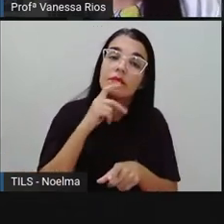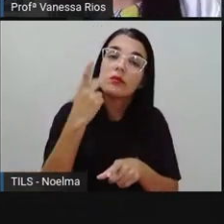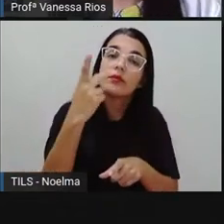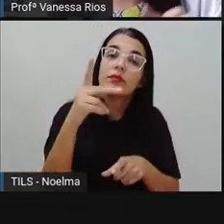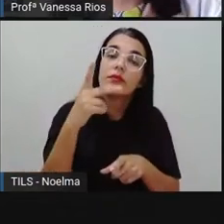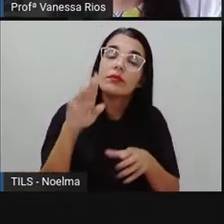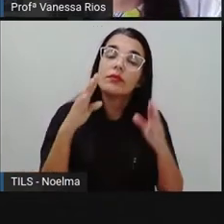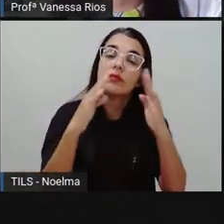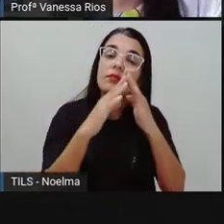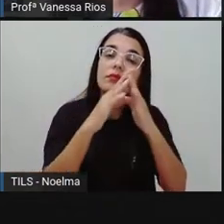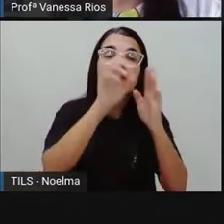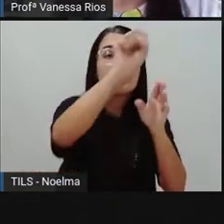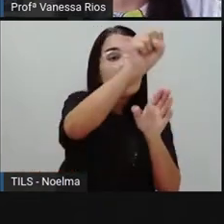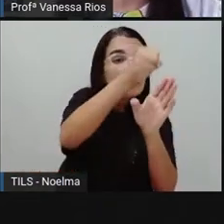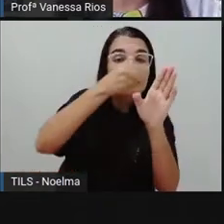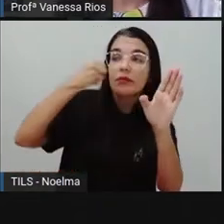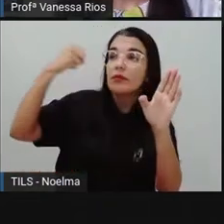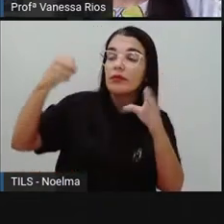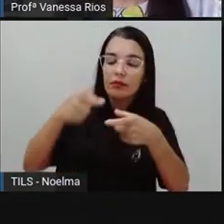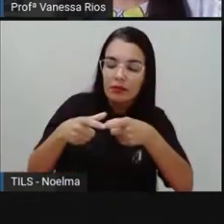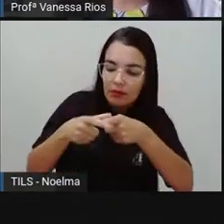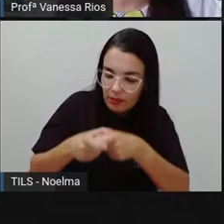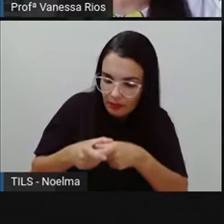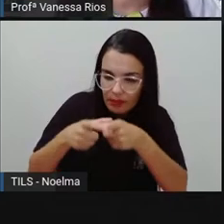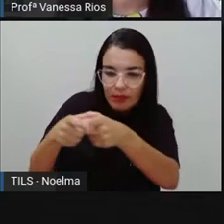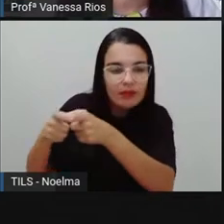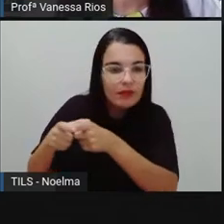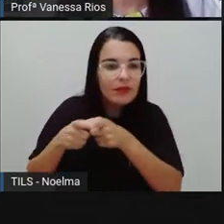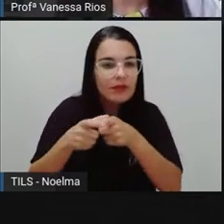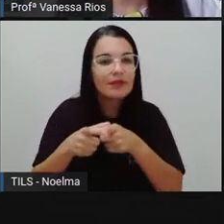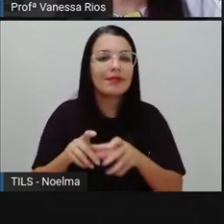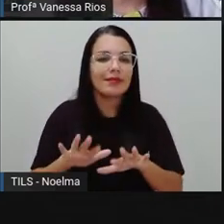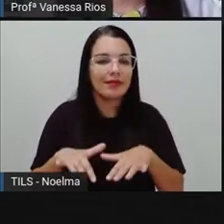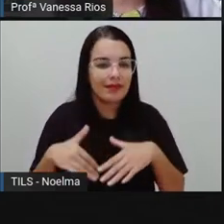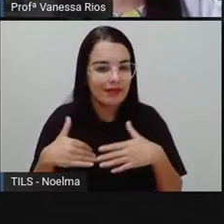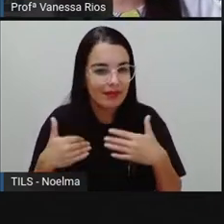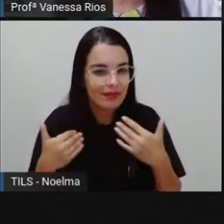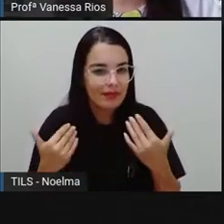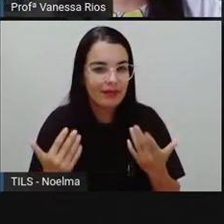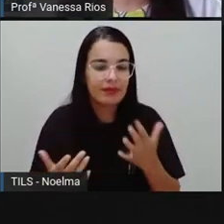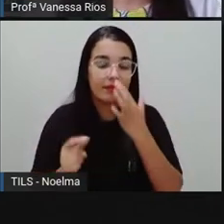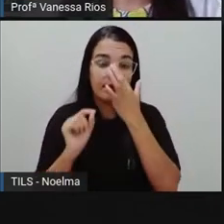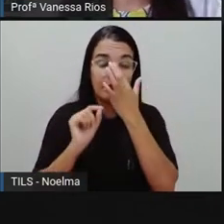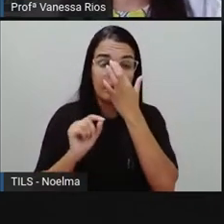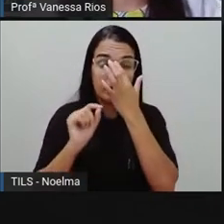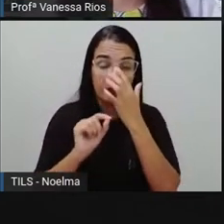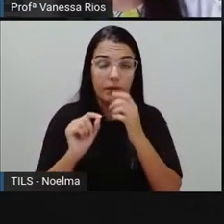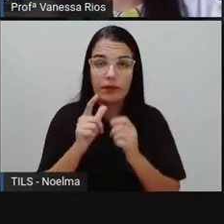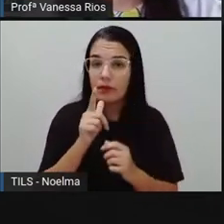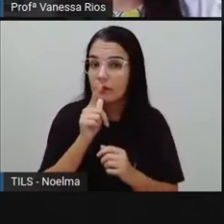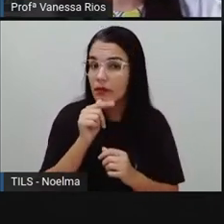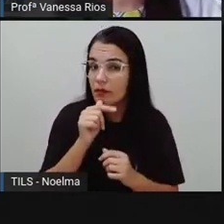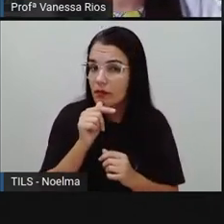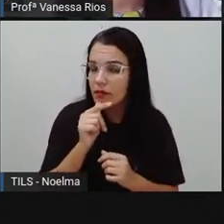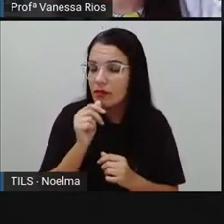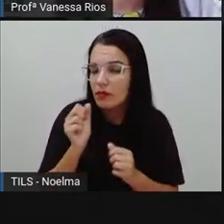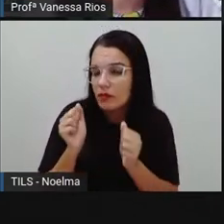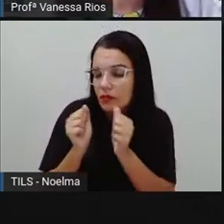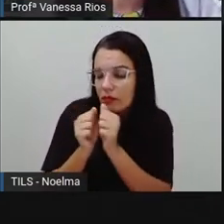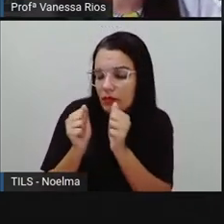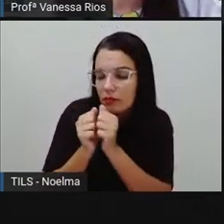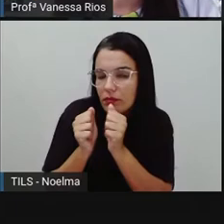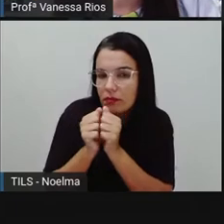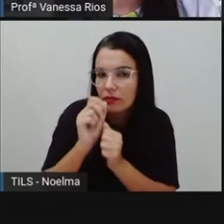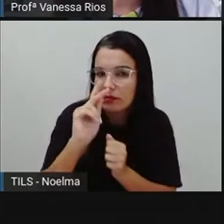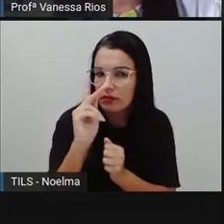nossa casa, lá no cubo de gelo, né? Nesse caso, as moléculas de água, que são lá os dois átomos de